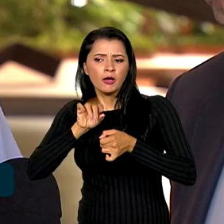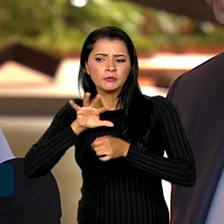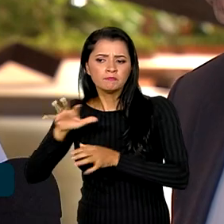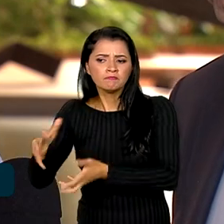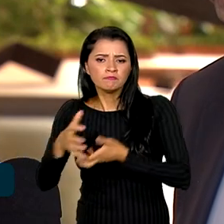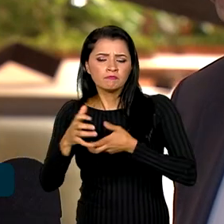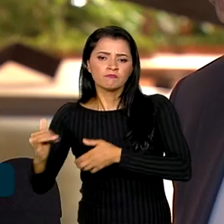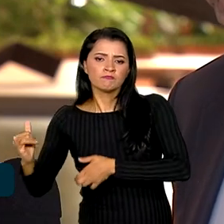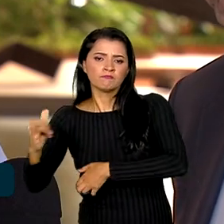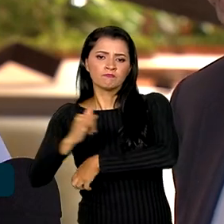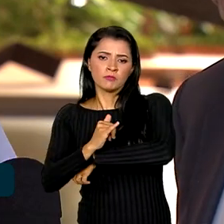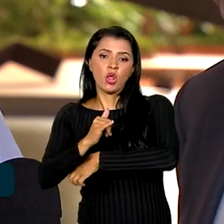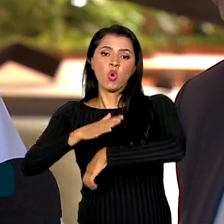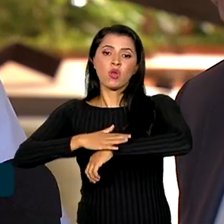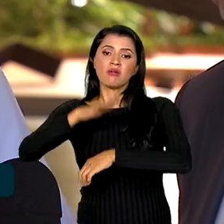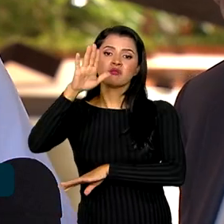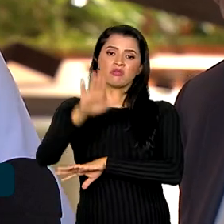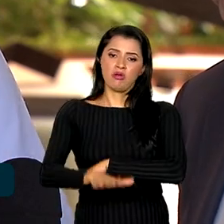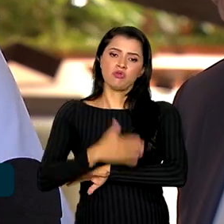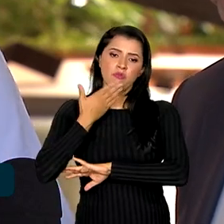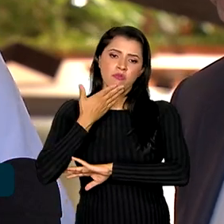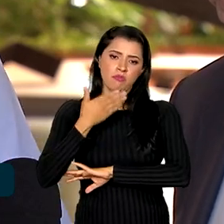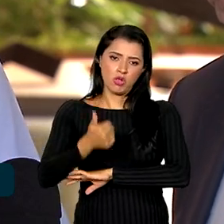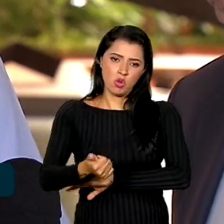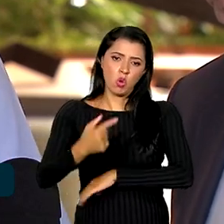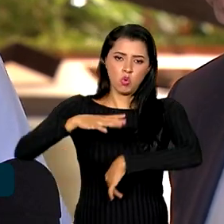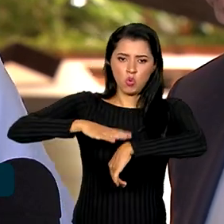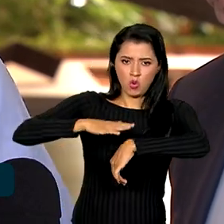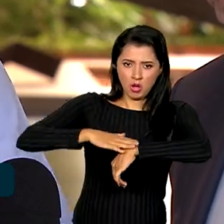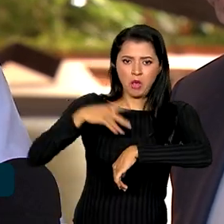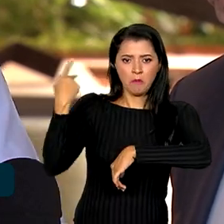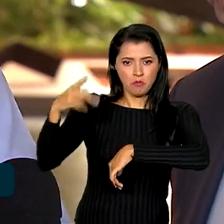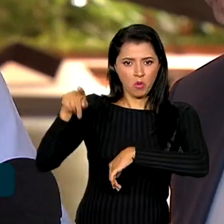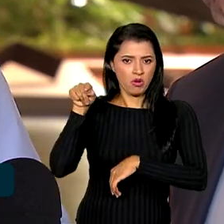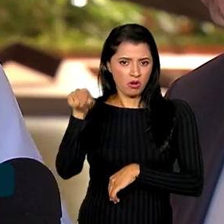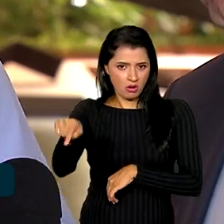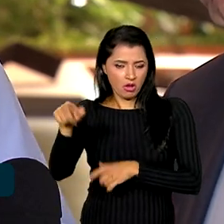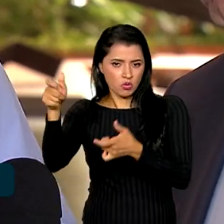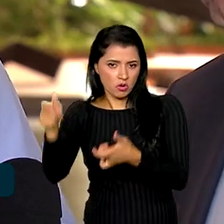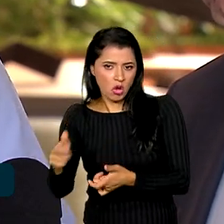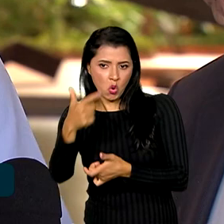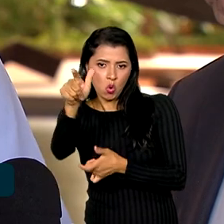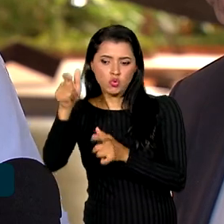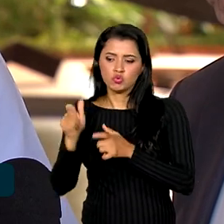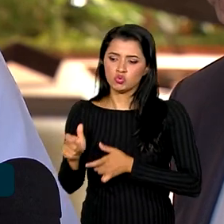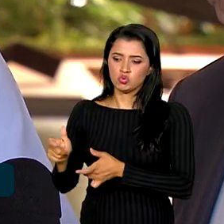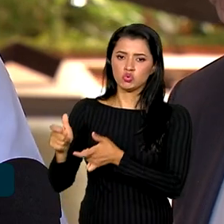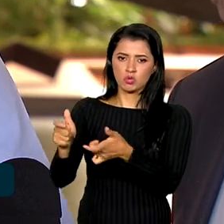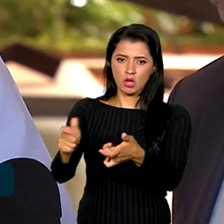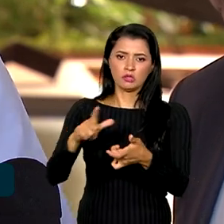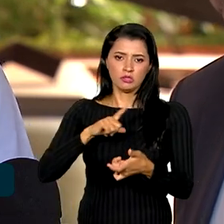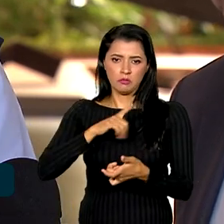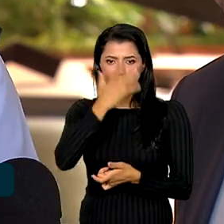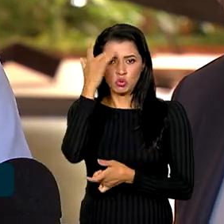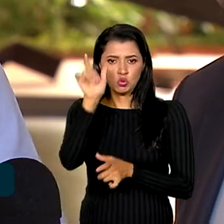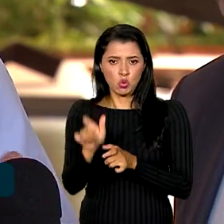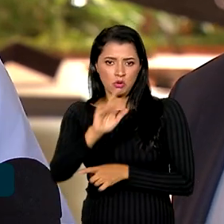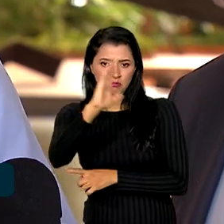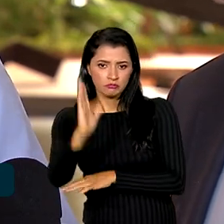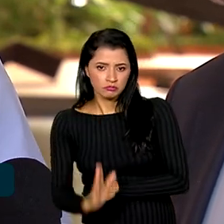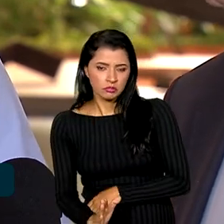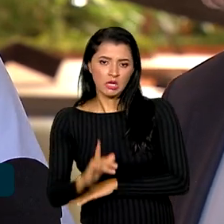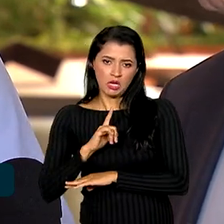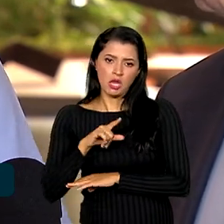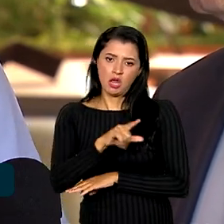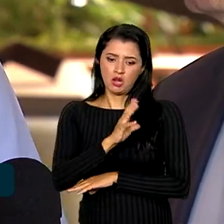decolagens à tarde, no horário, logicamente, de Tel Aviv e das outras localidades que nós traremos brasileiros, porque brasileiros dos